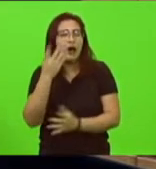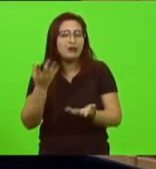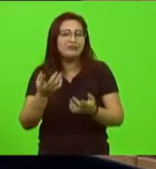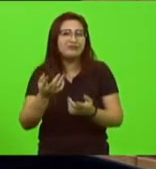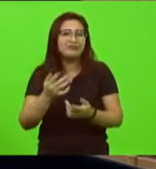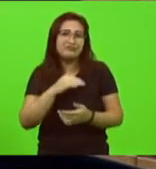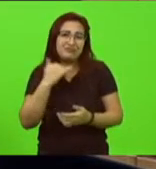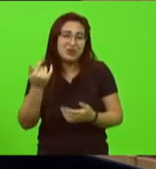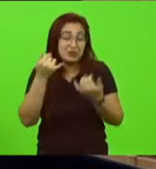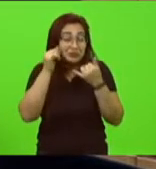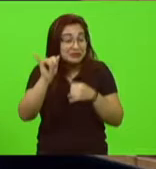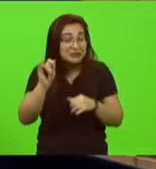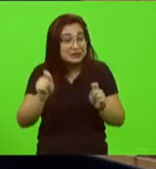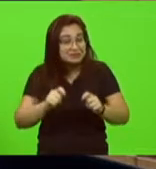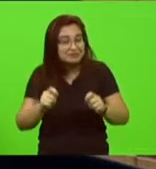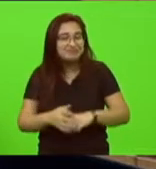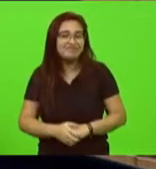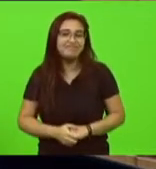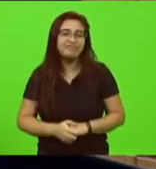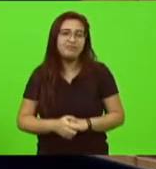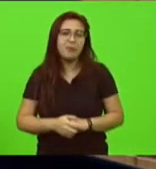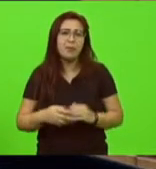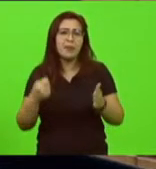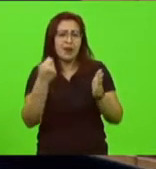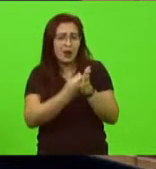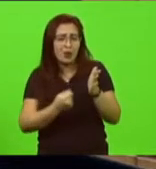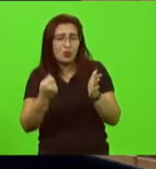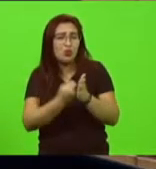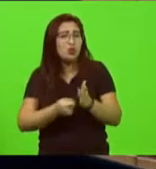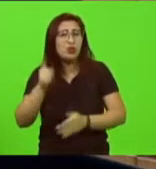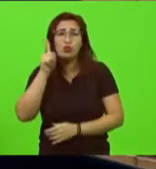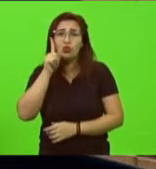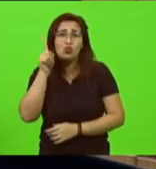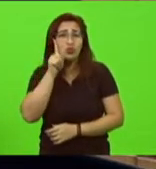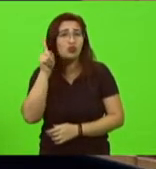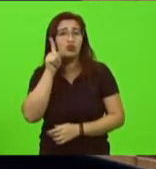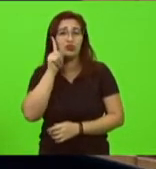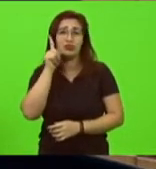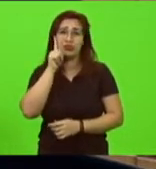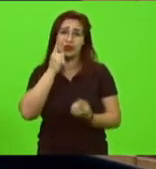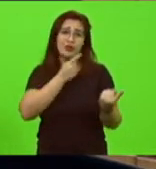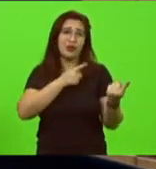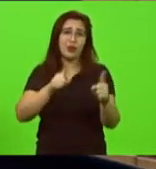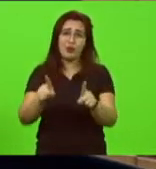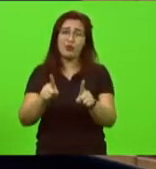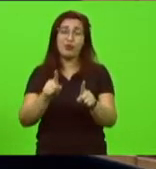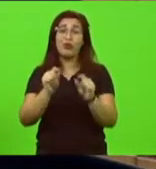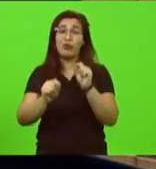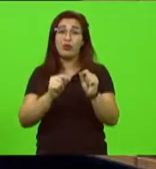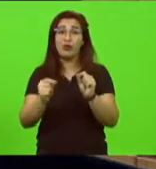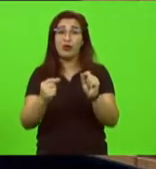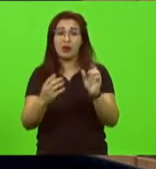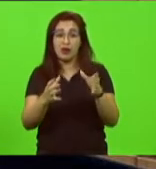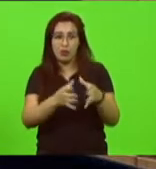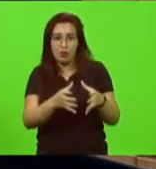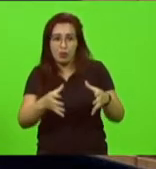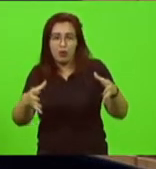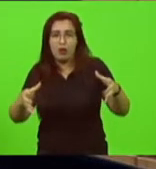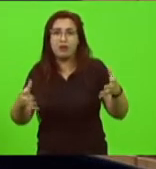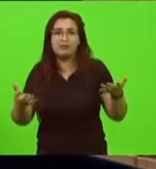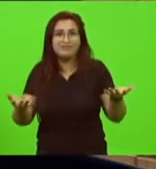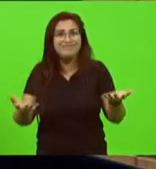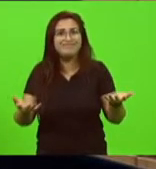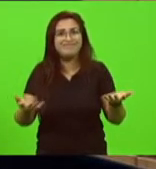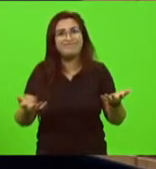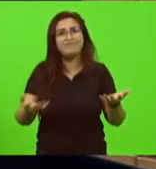a luta é diária para aumentar os índices de vacinação nesse momento também em foco as crianças na dose de